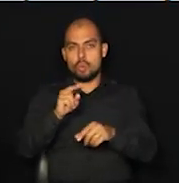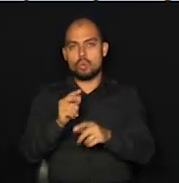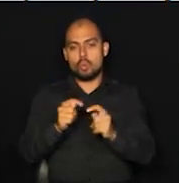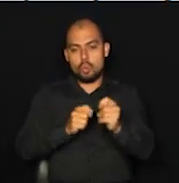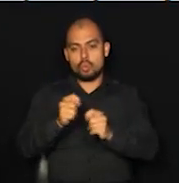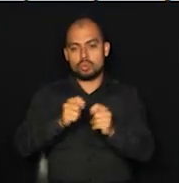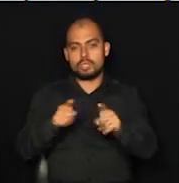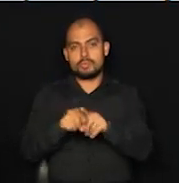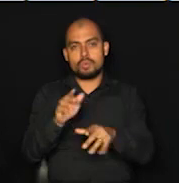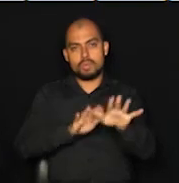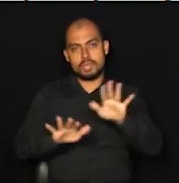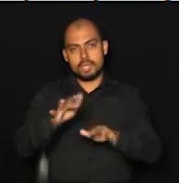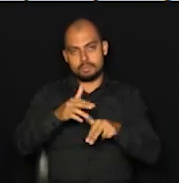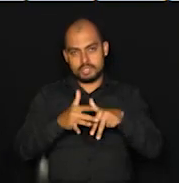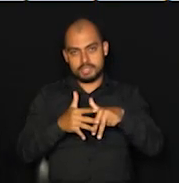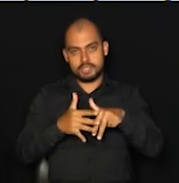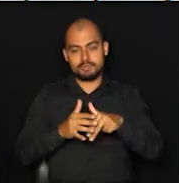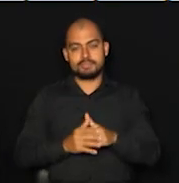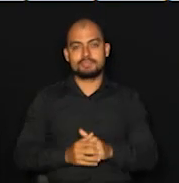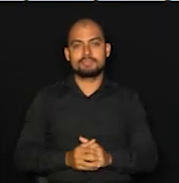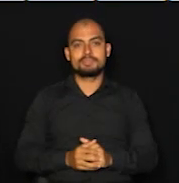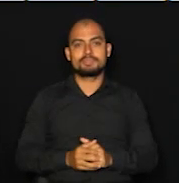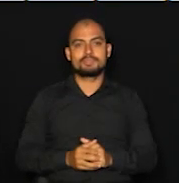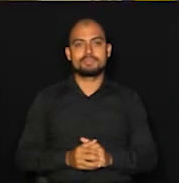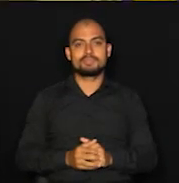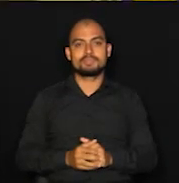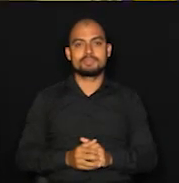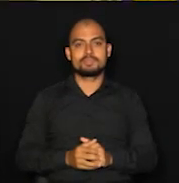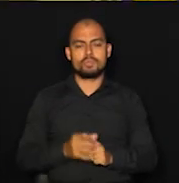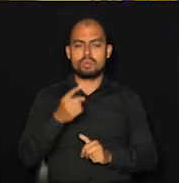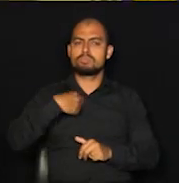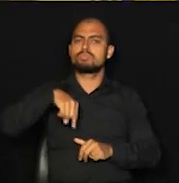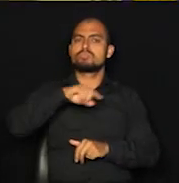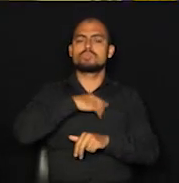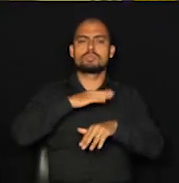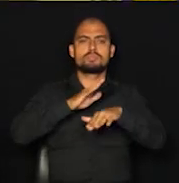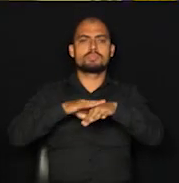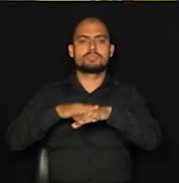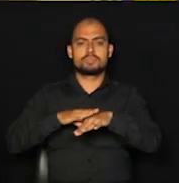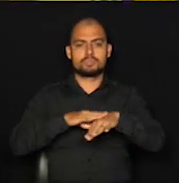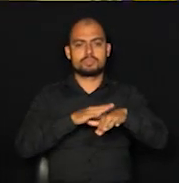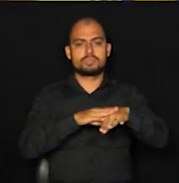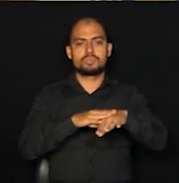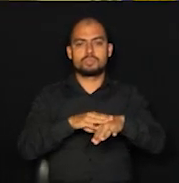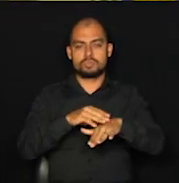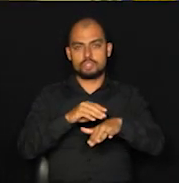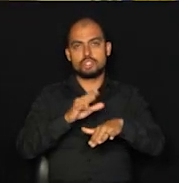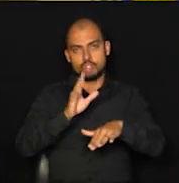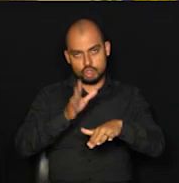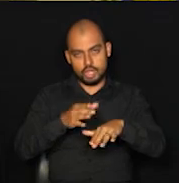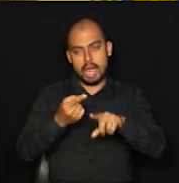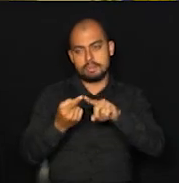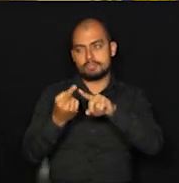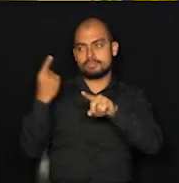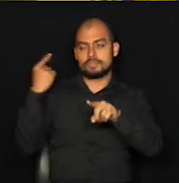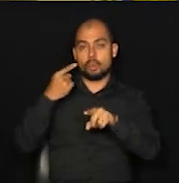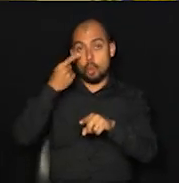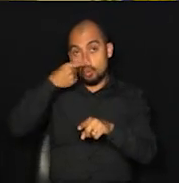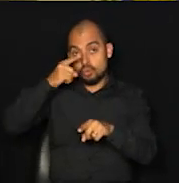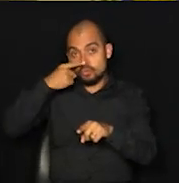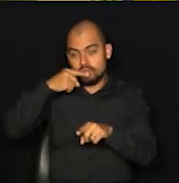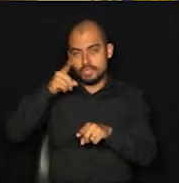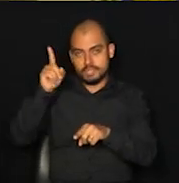paciente. Acompanhe. O que nós estamos fazendo, prefeito, isso foi feito no Ouro Verde, não é?